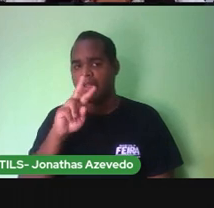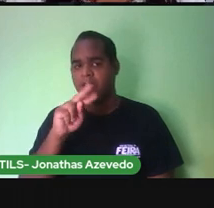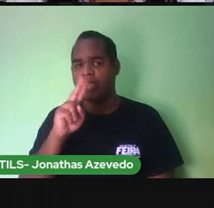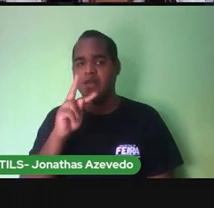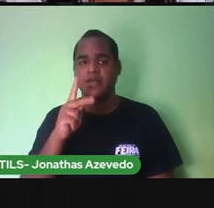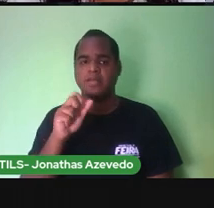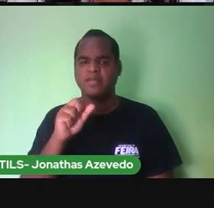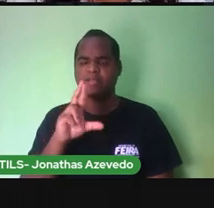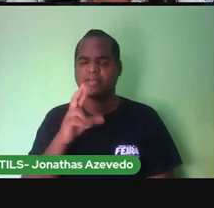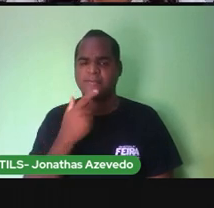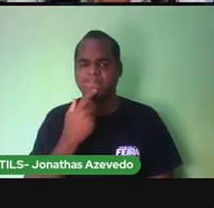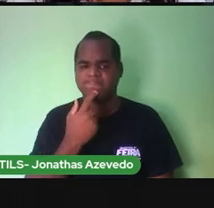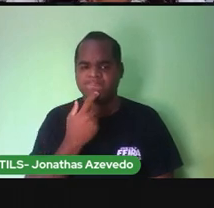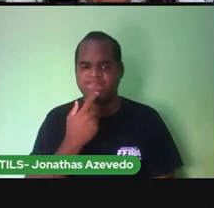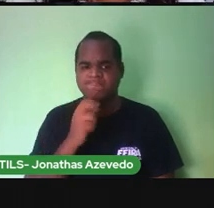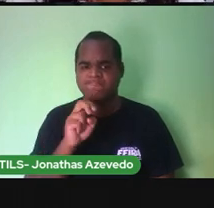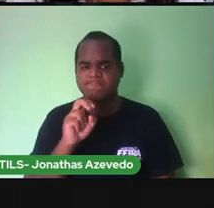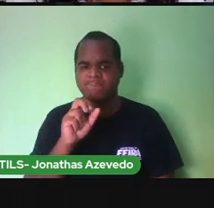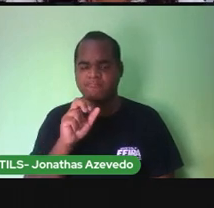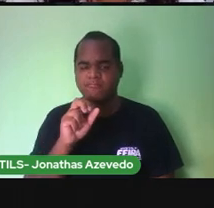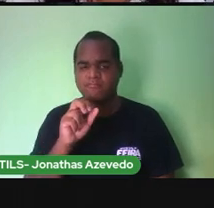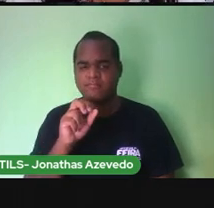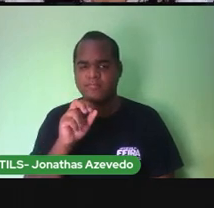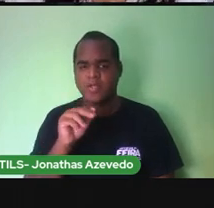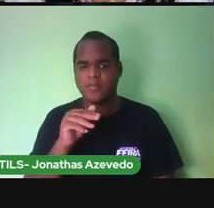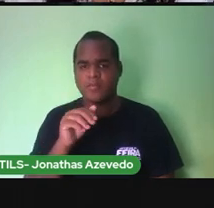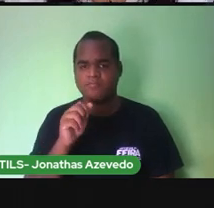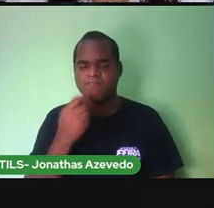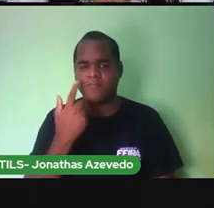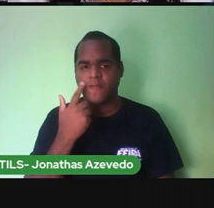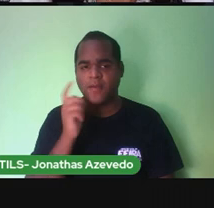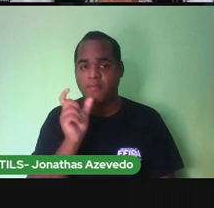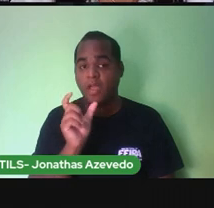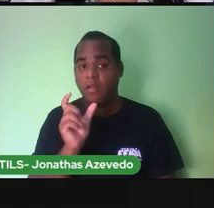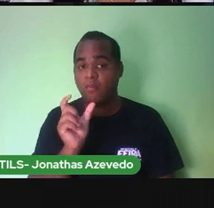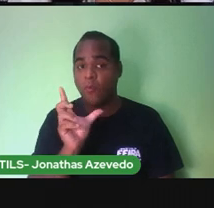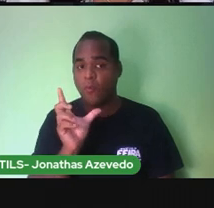Eu acho que a maior palavra é essa. Vamos ver?